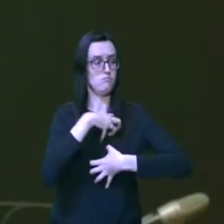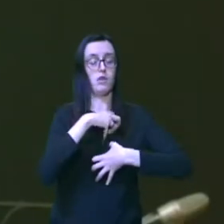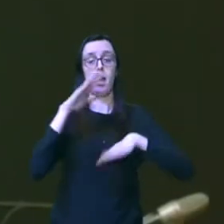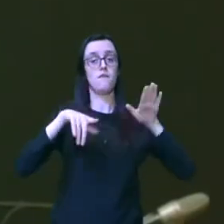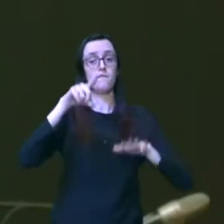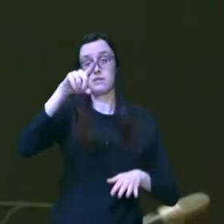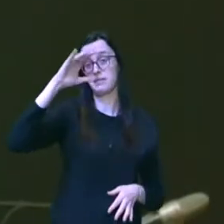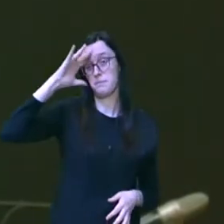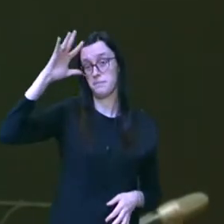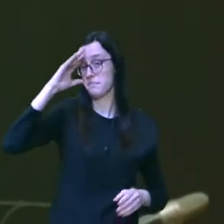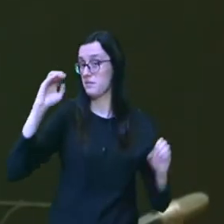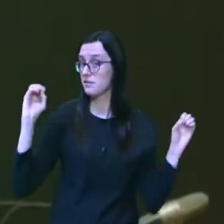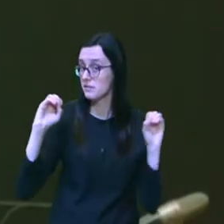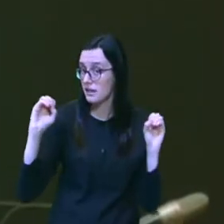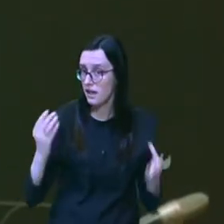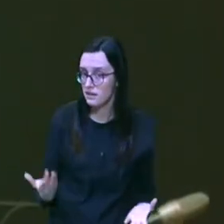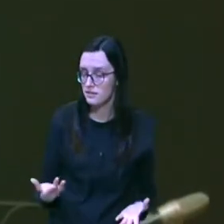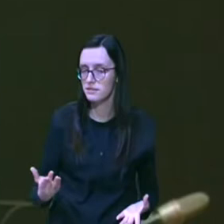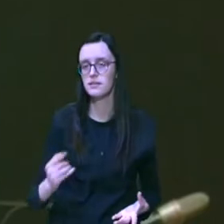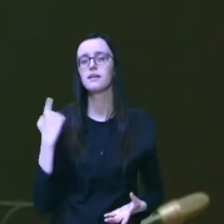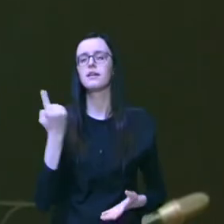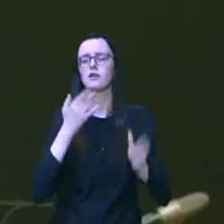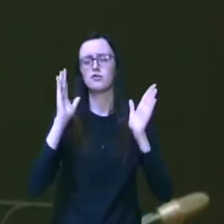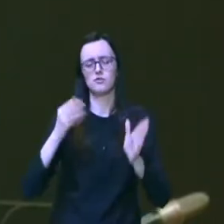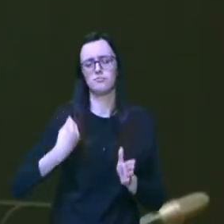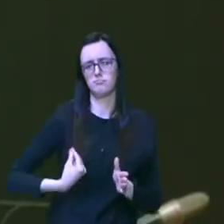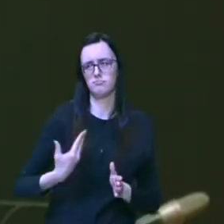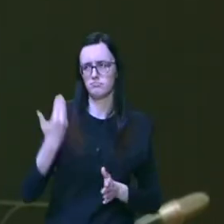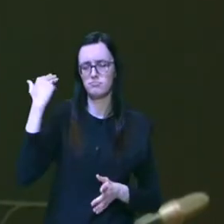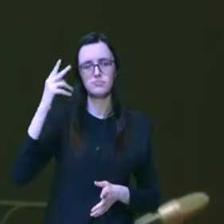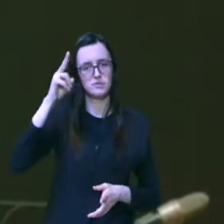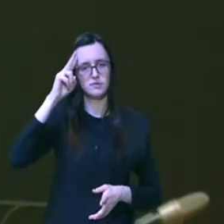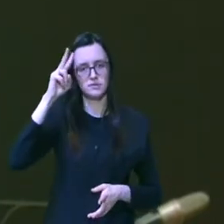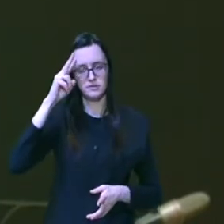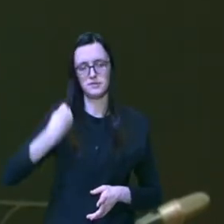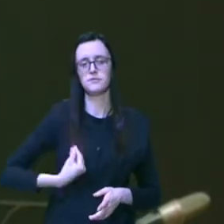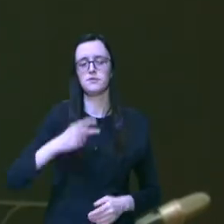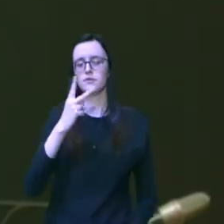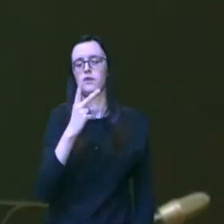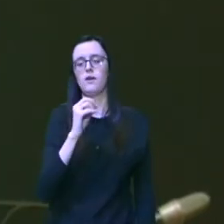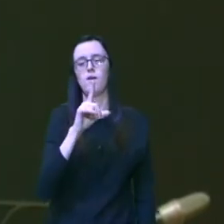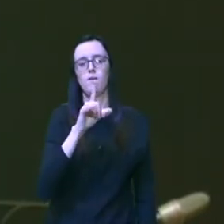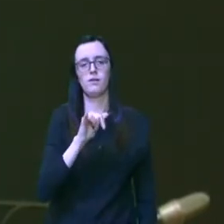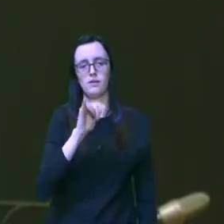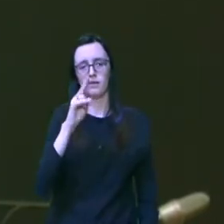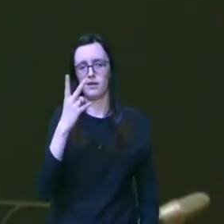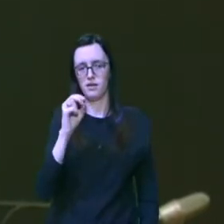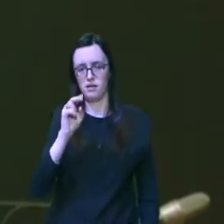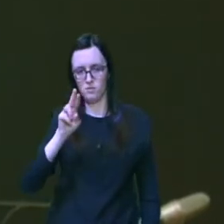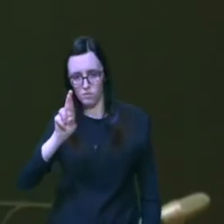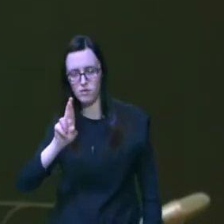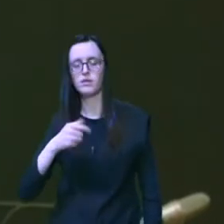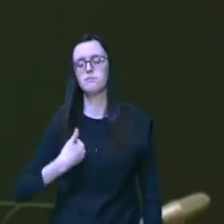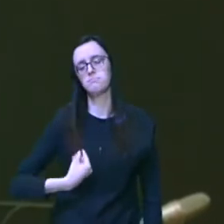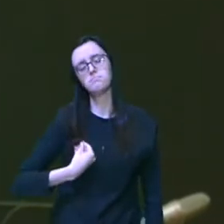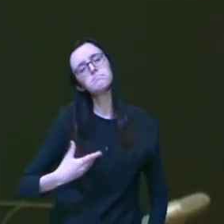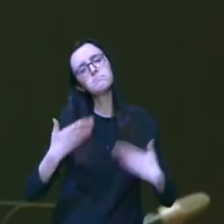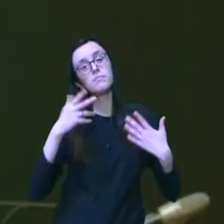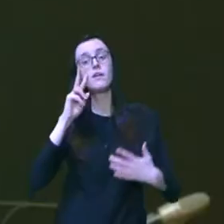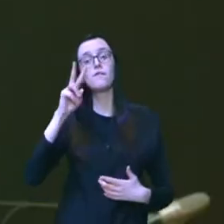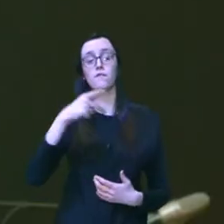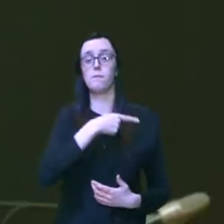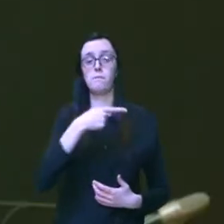vocês nem imaginavam a gente estava aqui segunda-feira no Holy Hour foi muito gostoso ouvir o testemunho do pastor